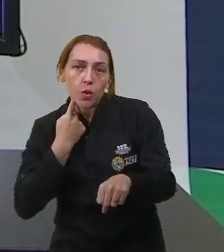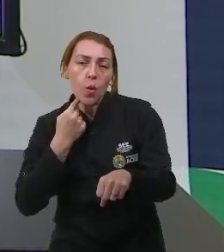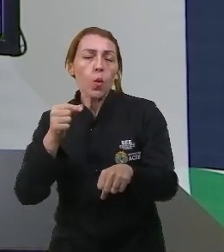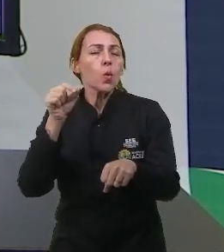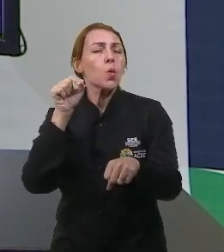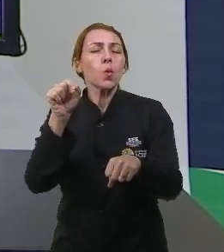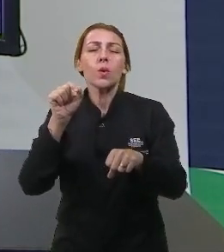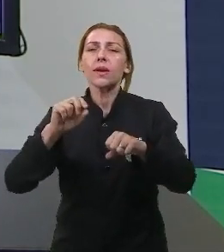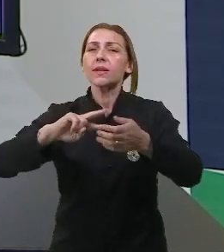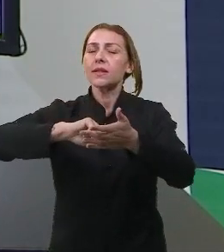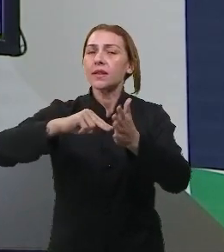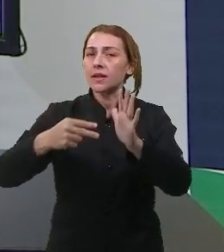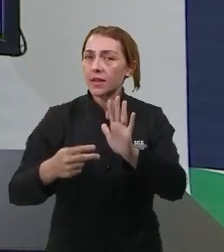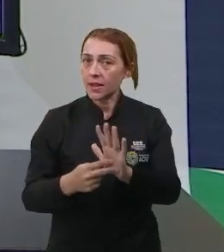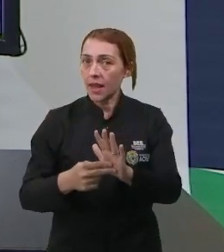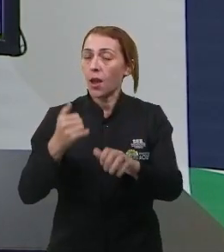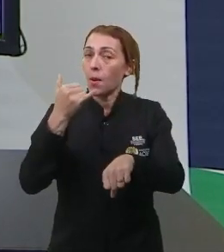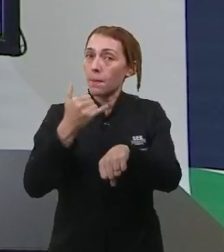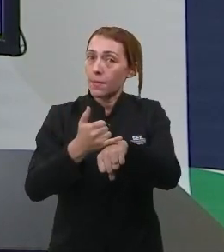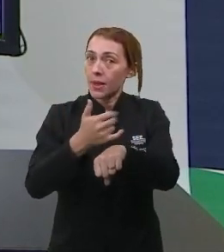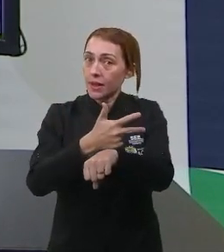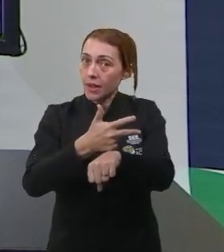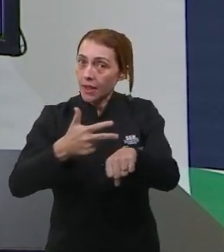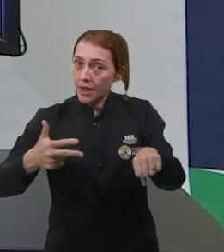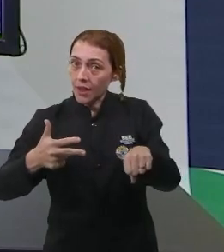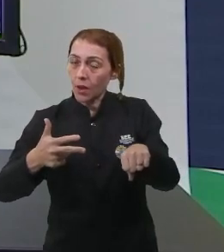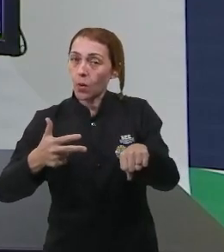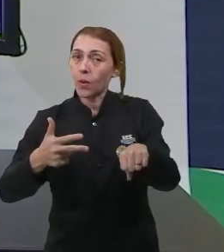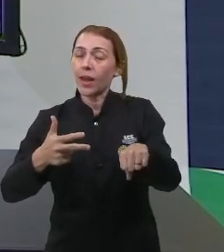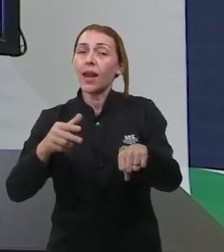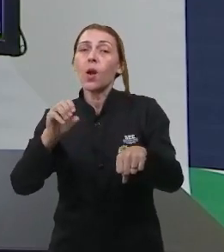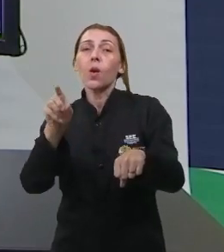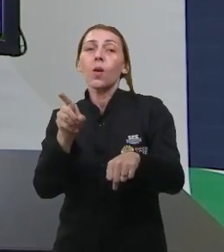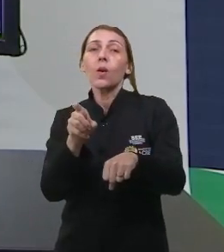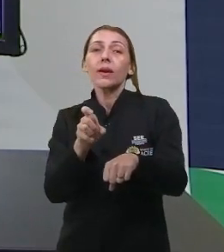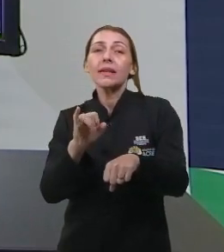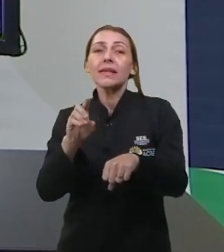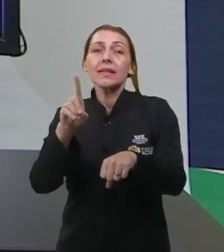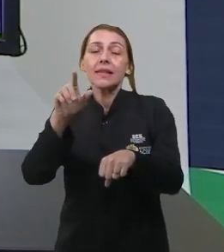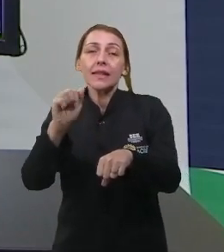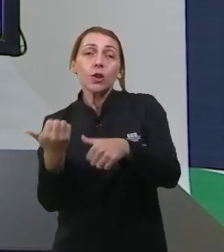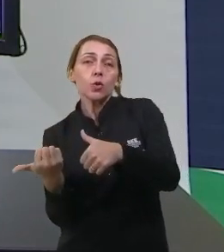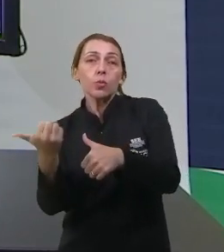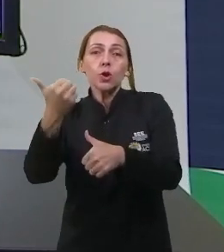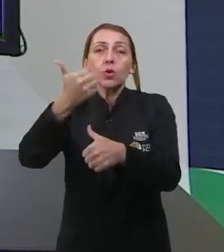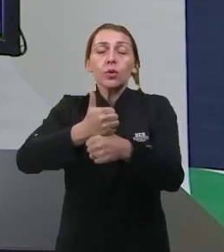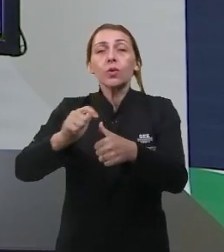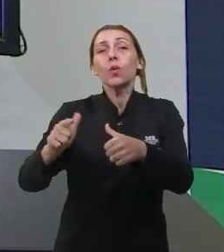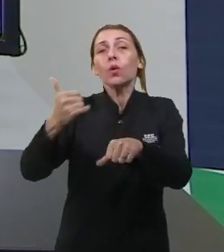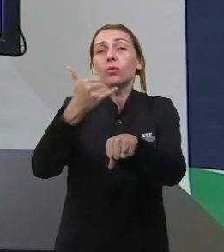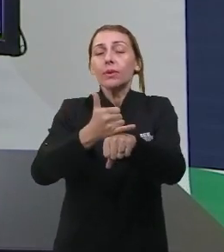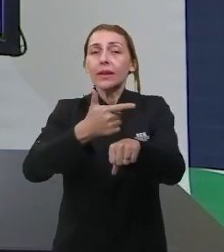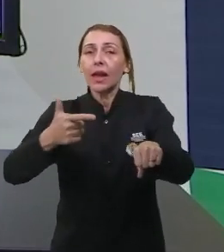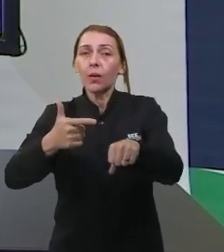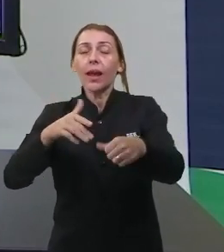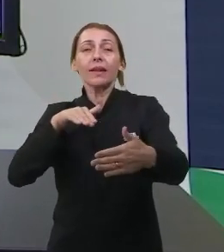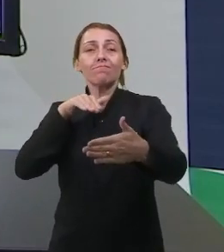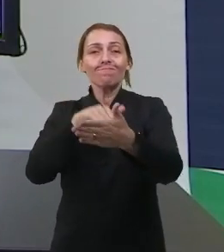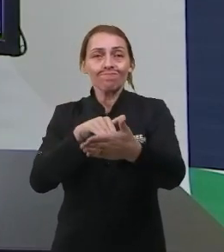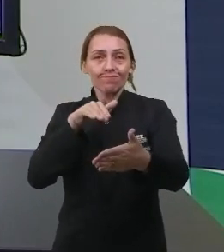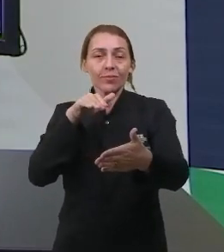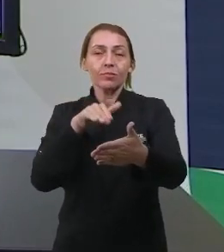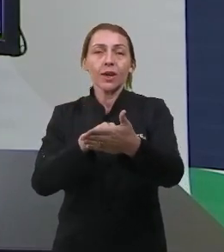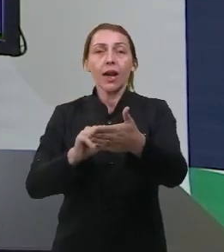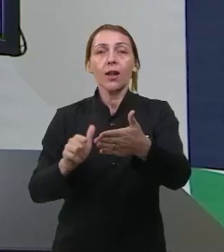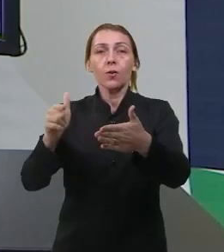O que é um metal de sacrifício? É um metal que ele oxida no lugar de outro metal, que ele impede a oxidação